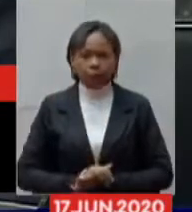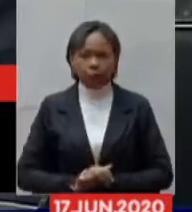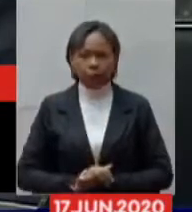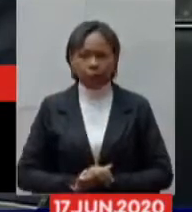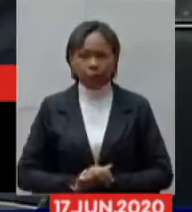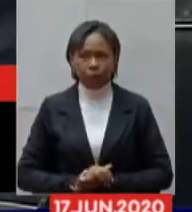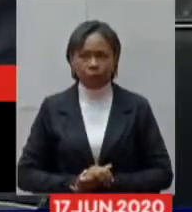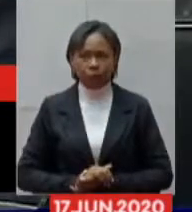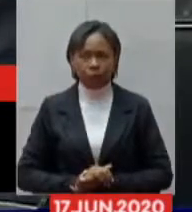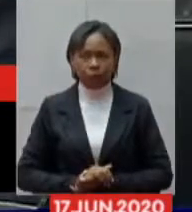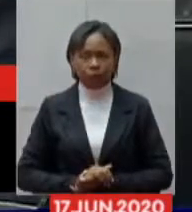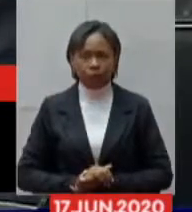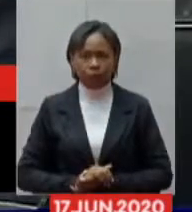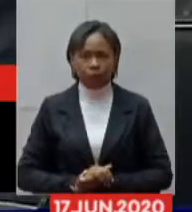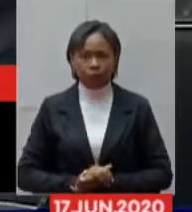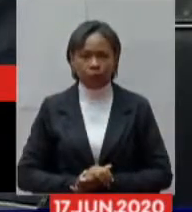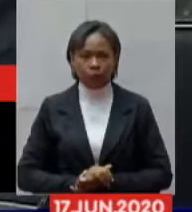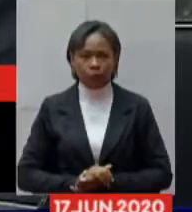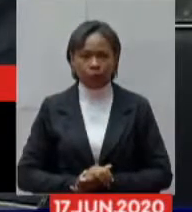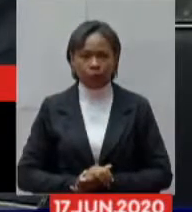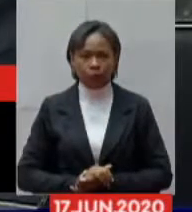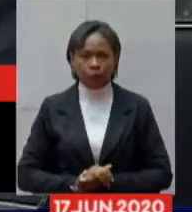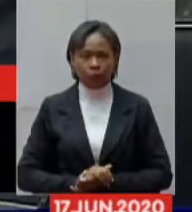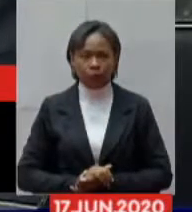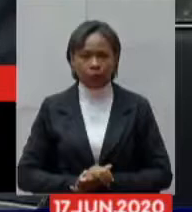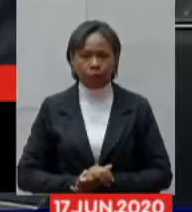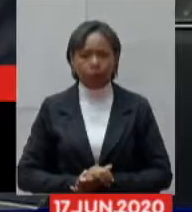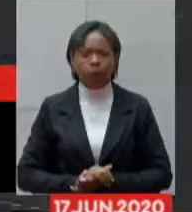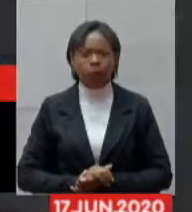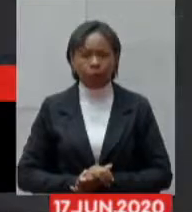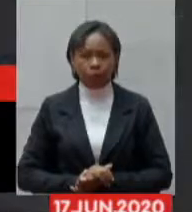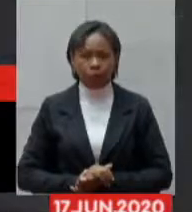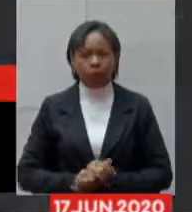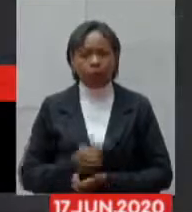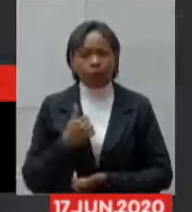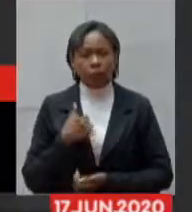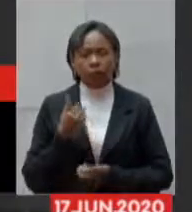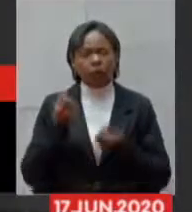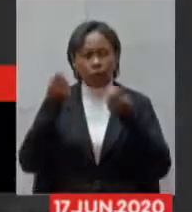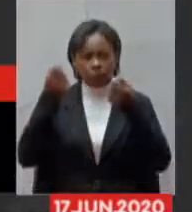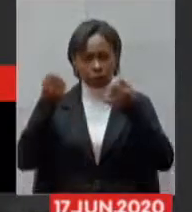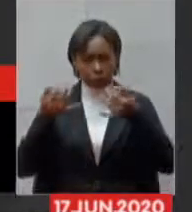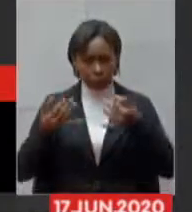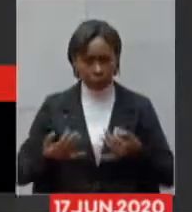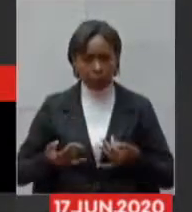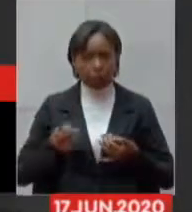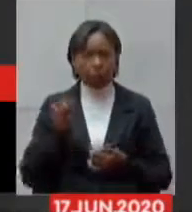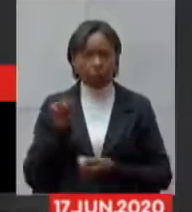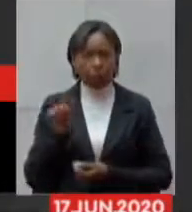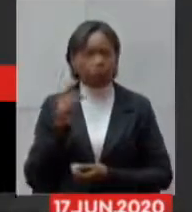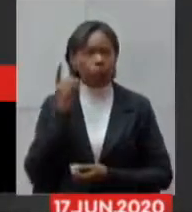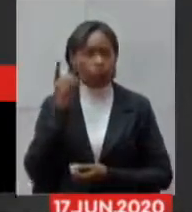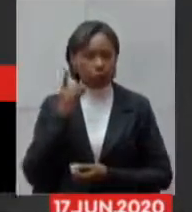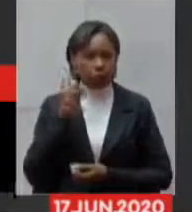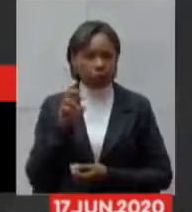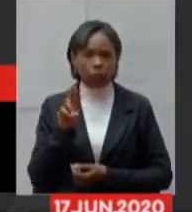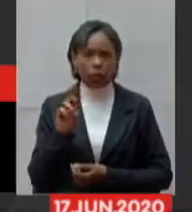é basicamente o que eu gostaria de esclarecer a deputada Rosângela Reis